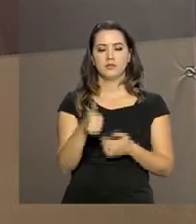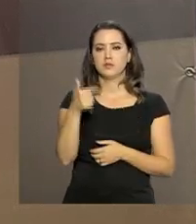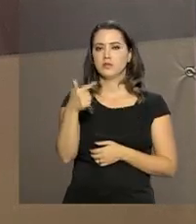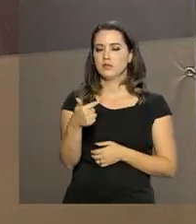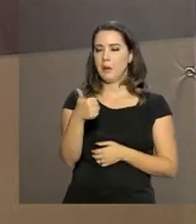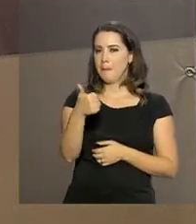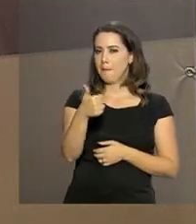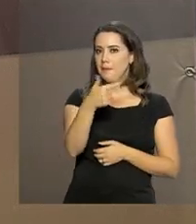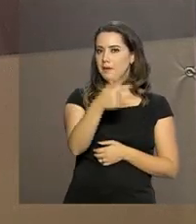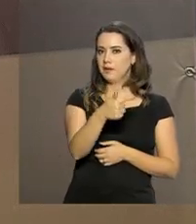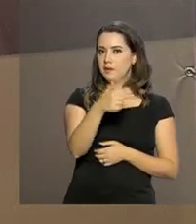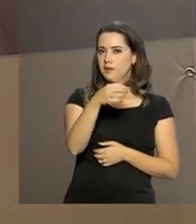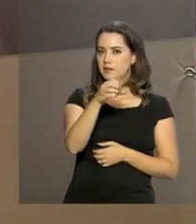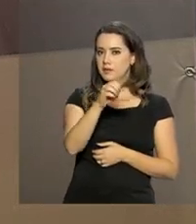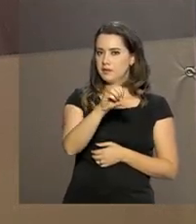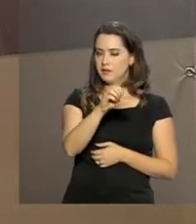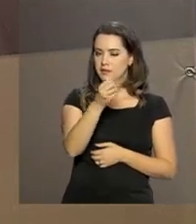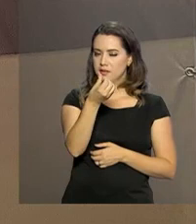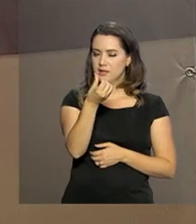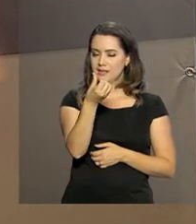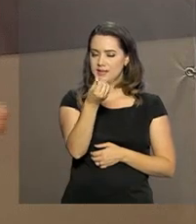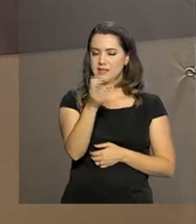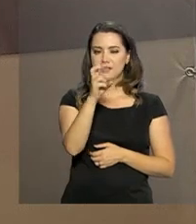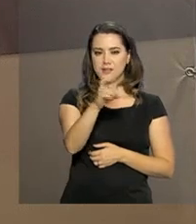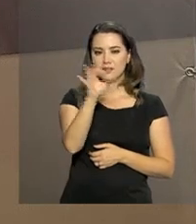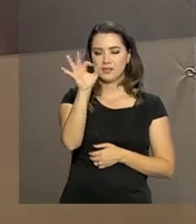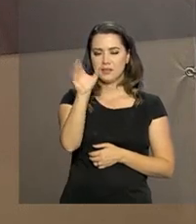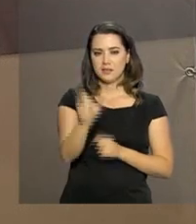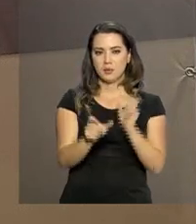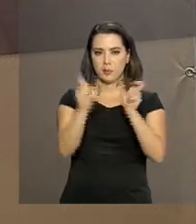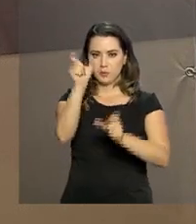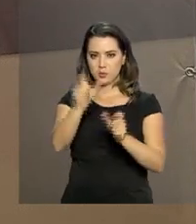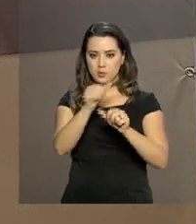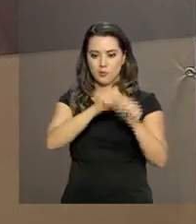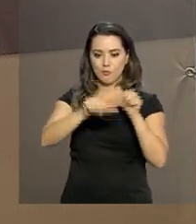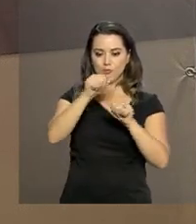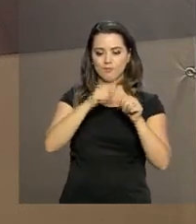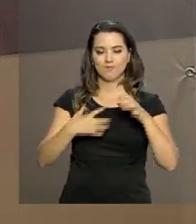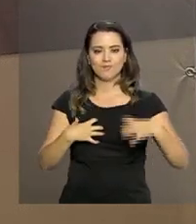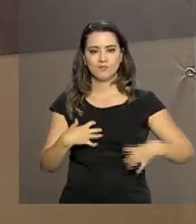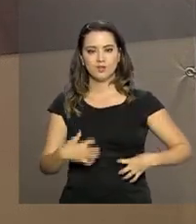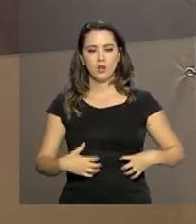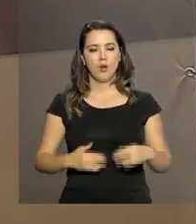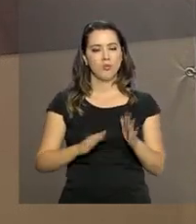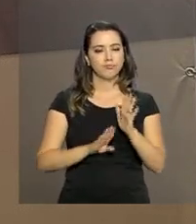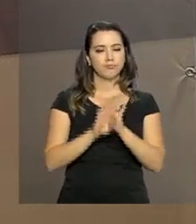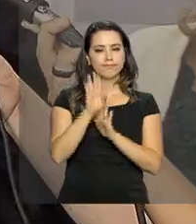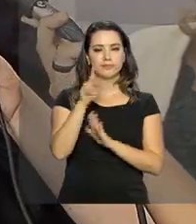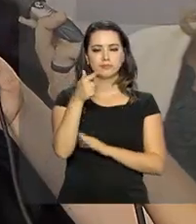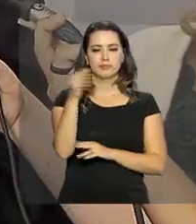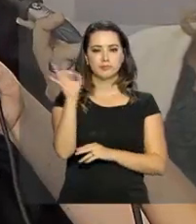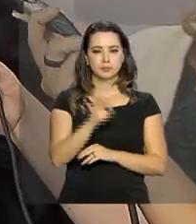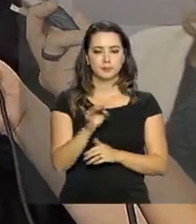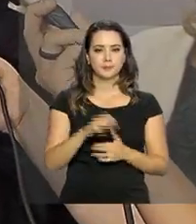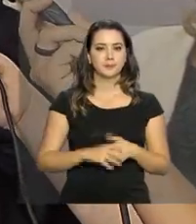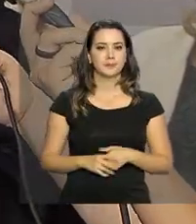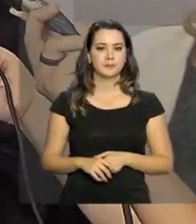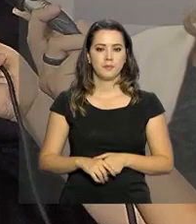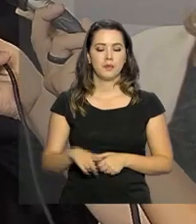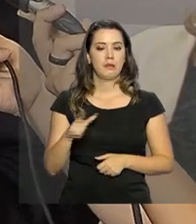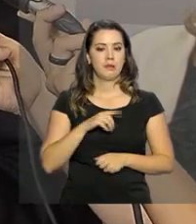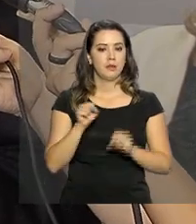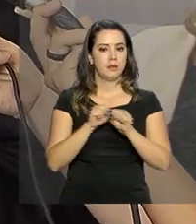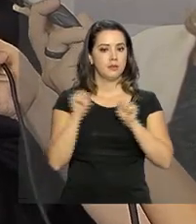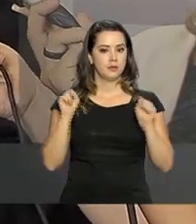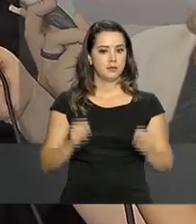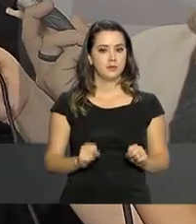.765 pessoas. Um aumento de 7% em relação ao mesmo período do ano passado. Nós temos um sistema